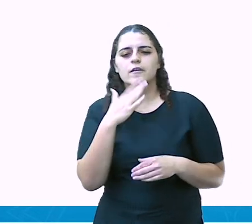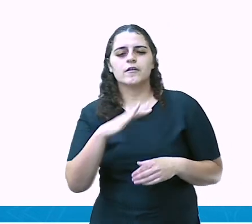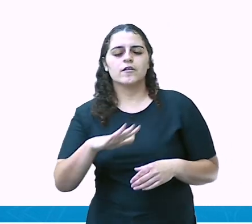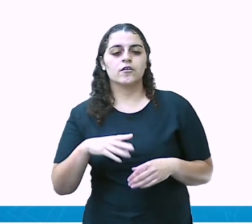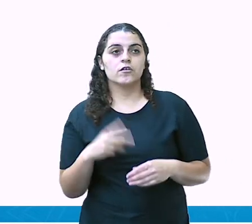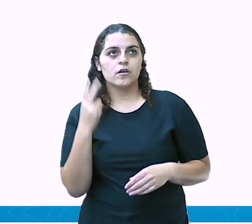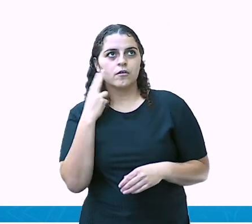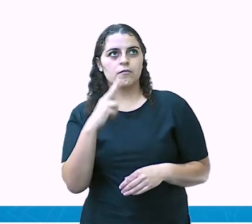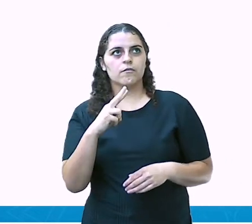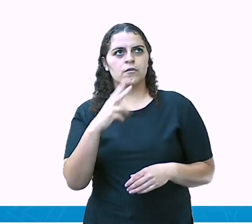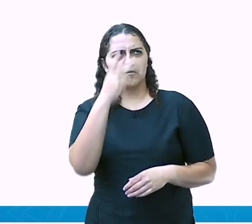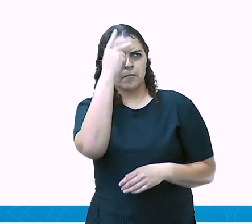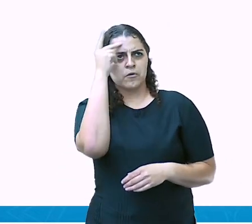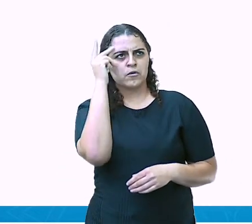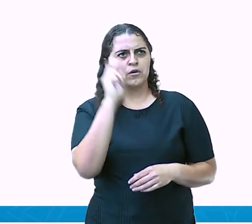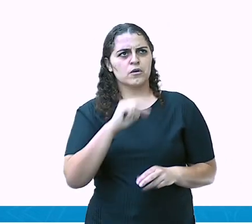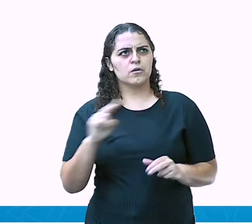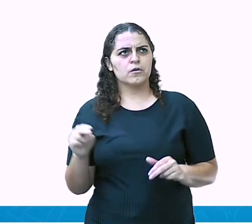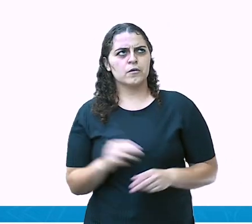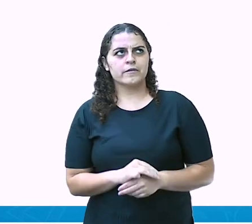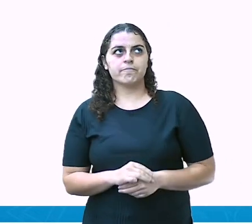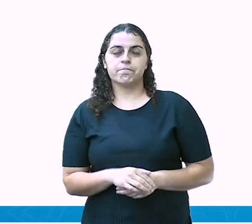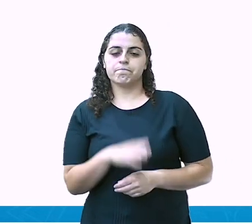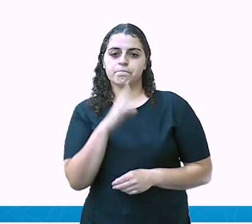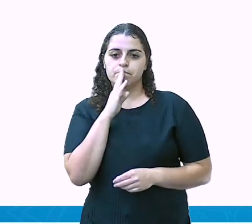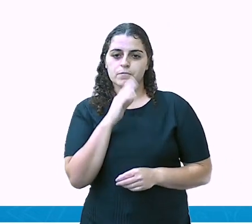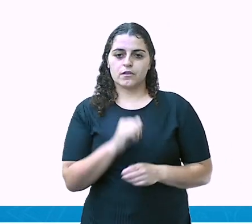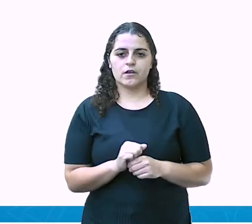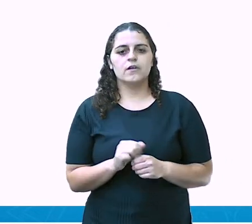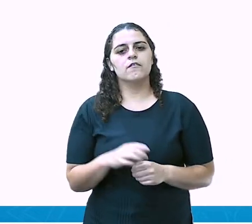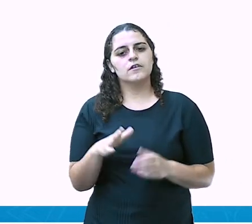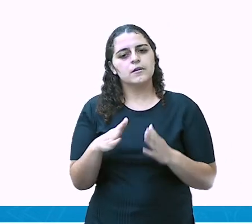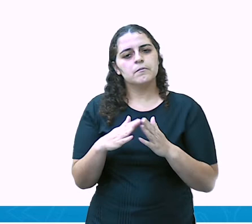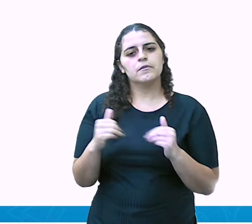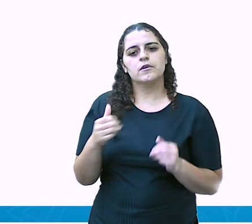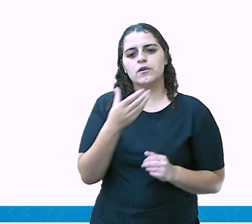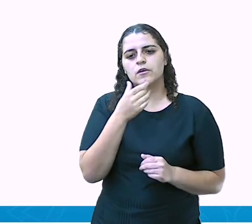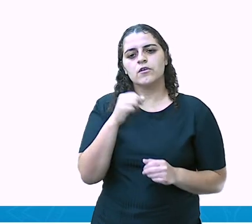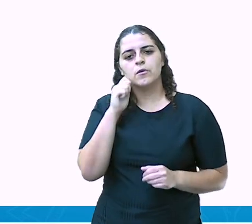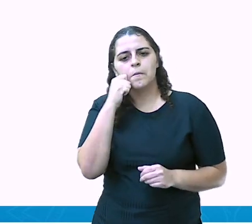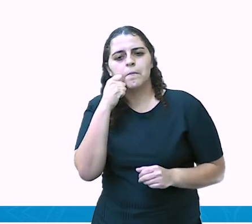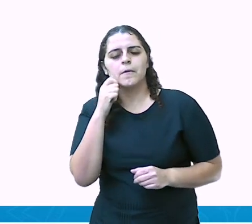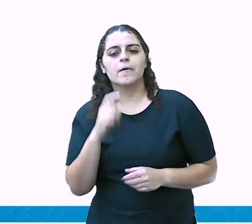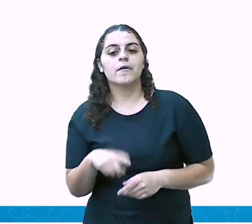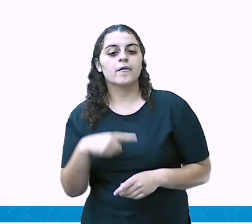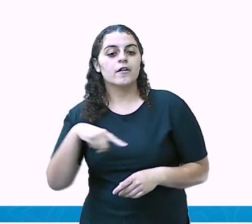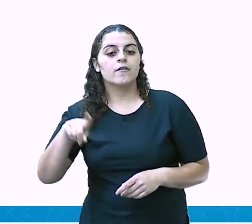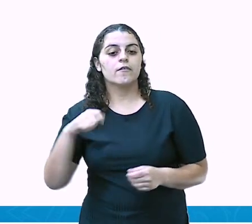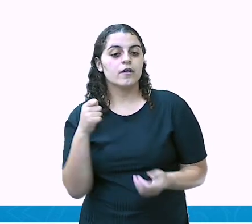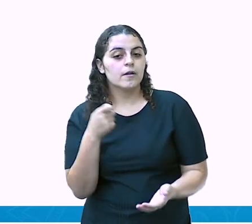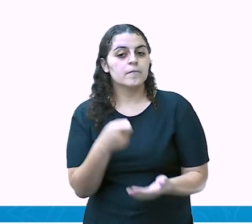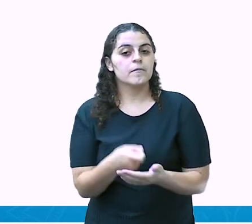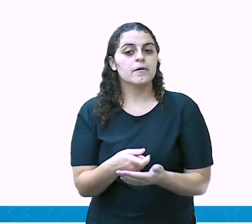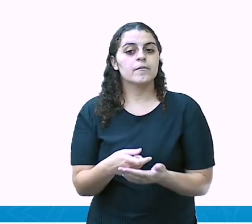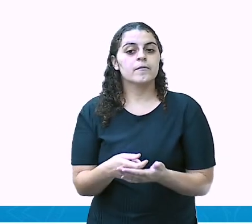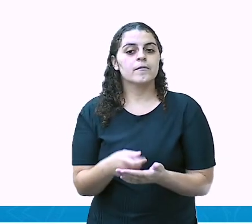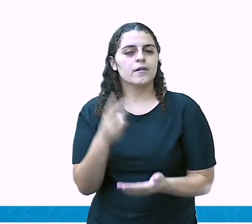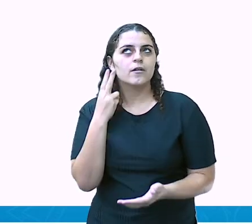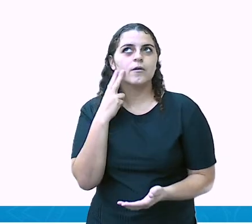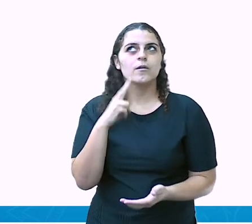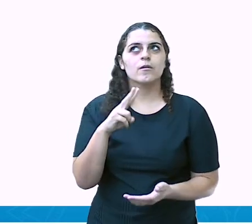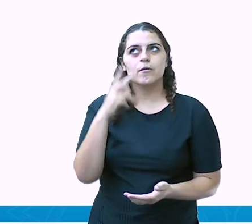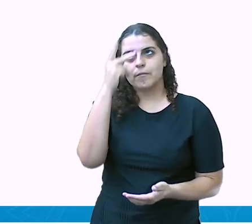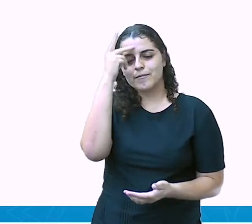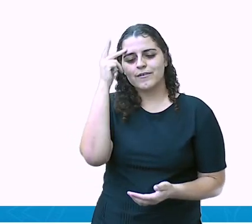pessoas estranhas. Você deu o tempinho, ela não pediu, você pediu o pão, chegou na caixa, ela pagou, ela olhou para a